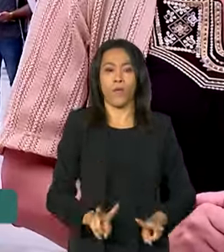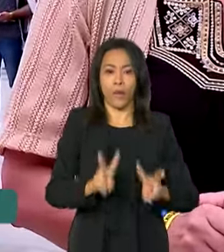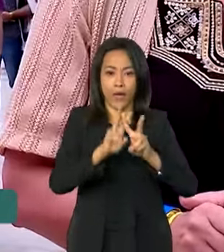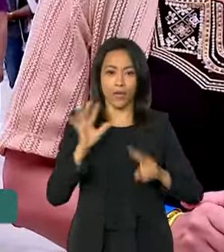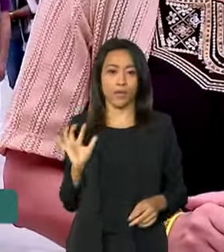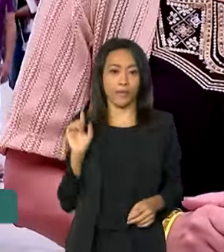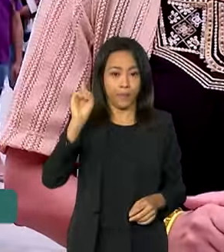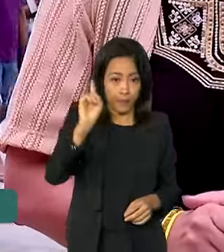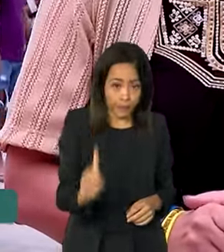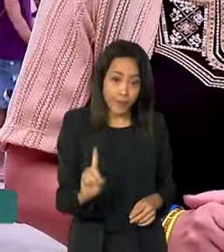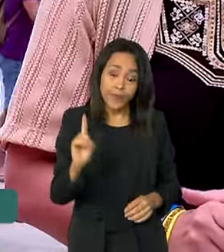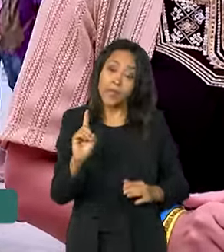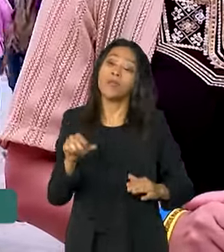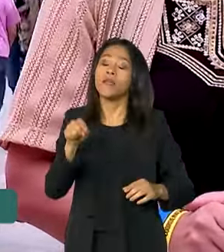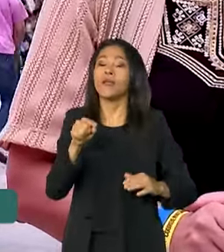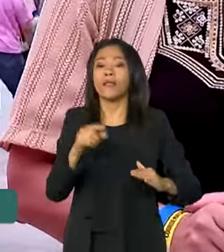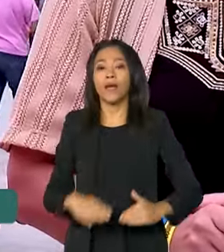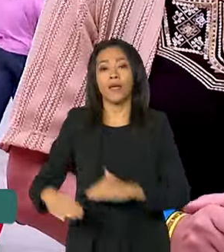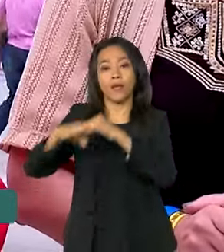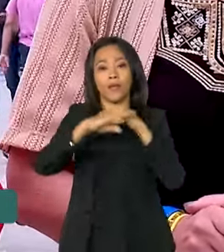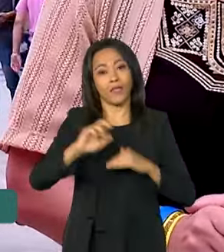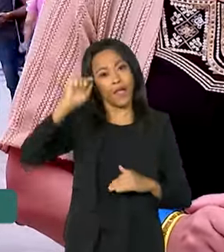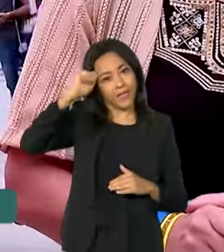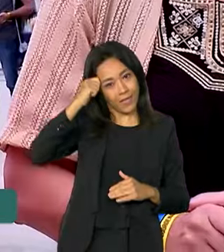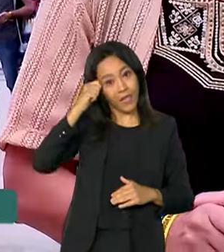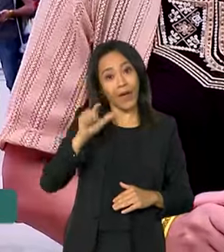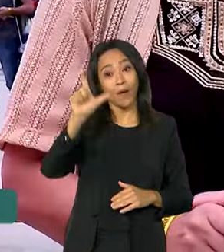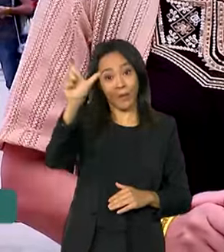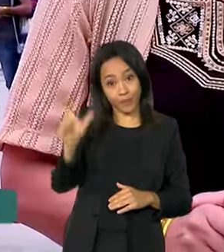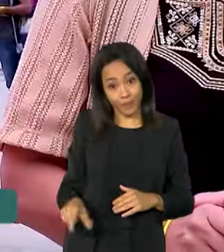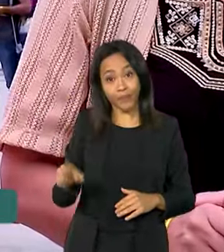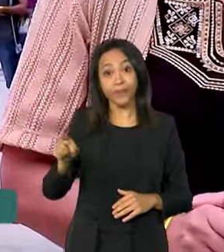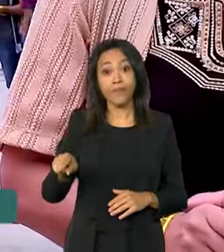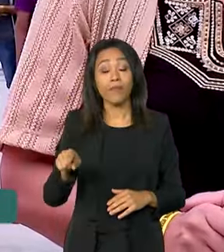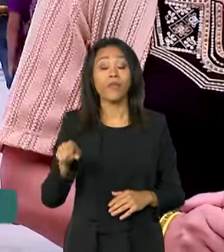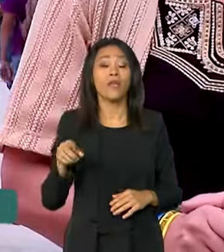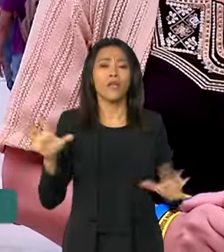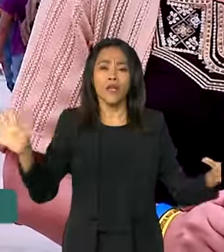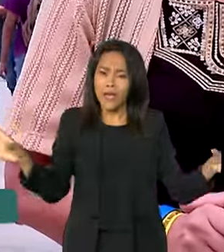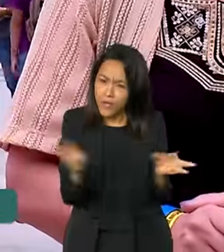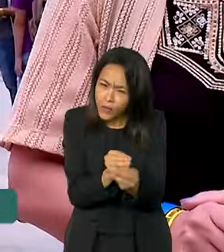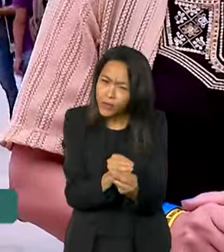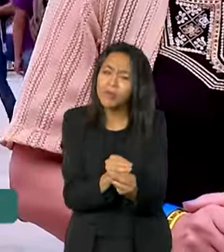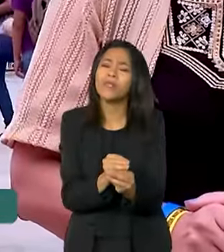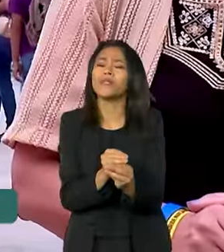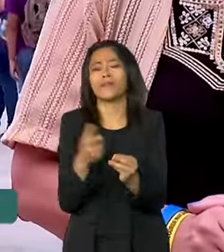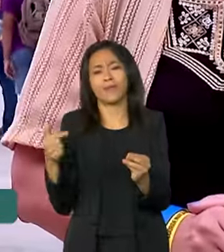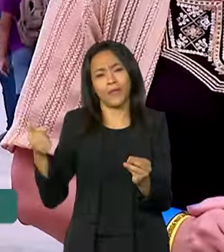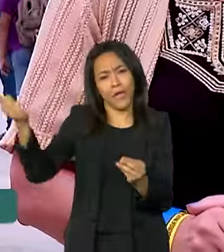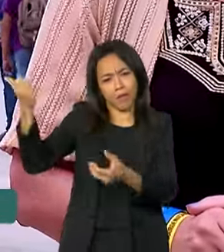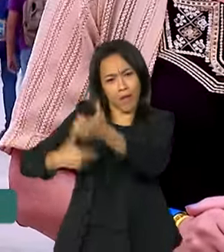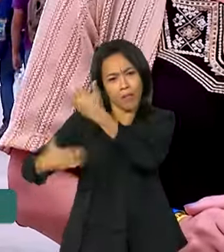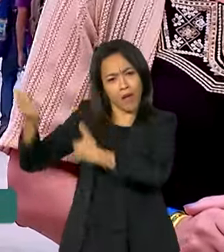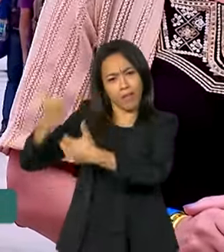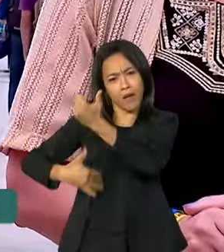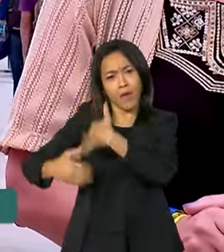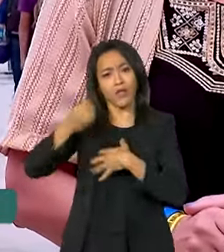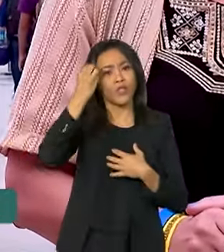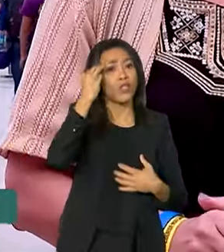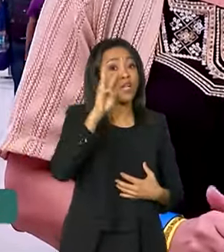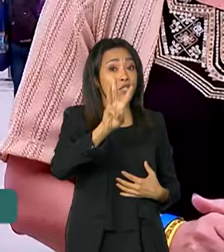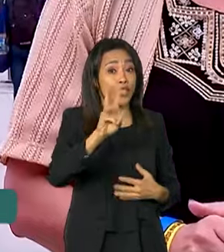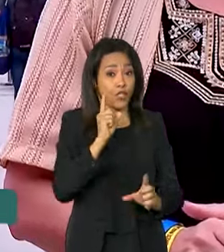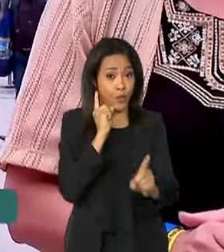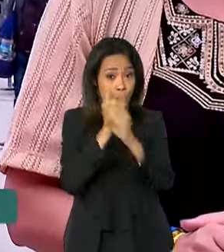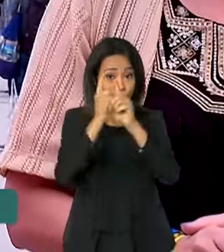Dias e da Igualdade Racial, Aniele Franco. Agora, sintetizando todas as informações passadas aqui pela Kelly, nos três dias de